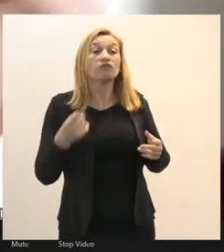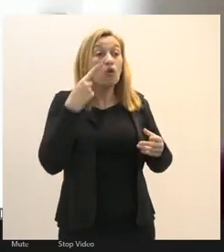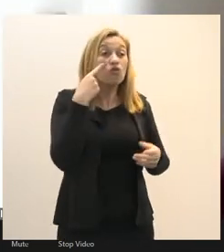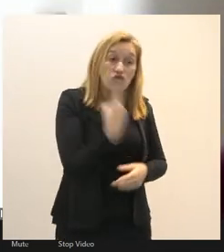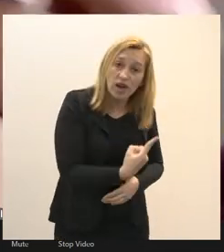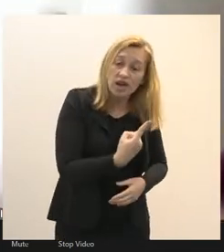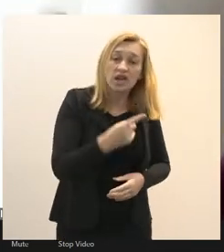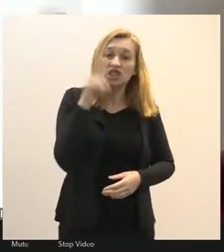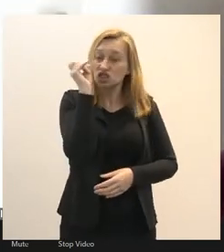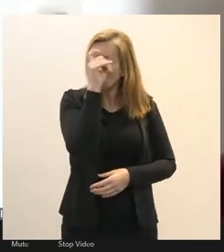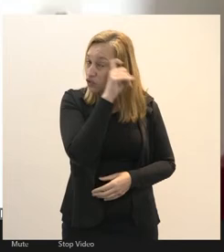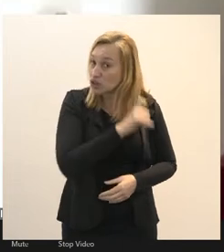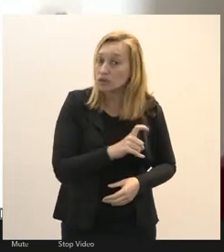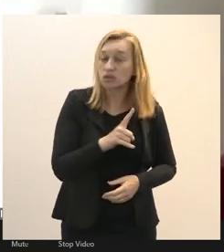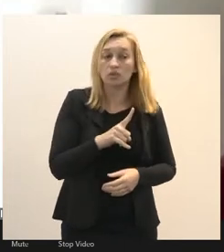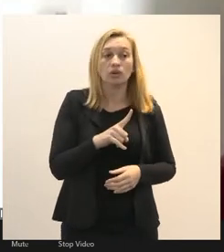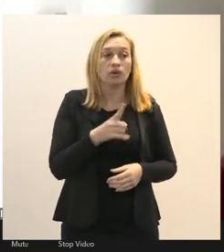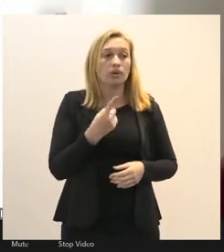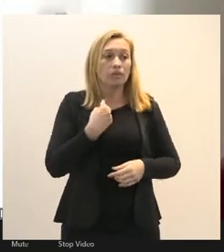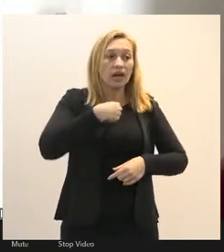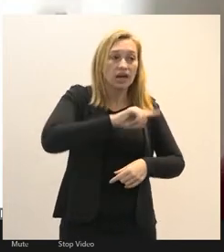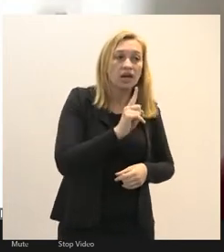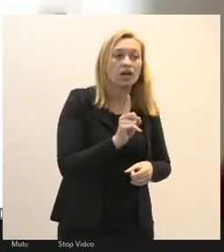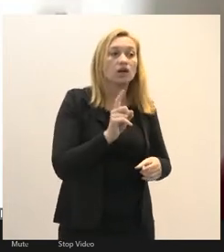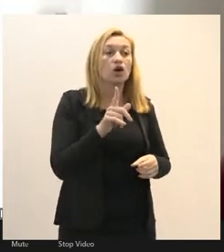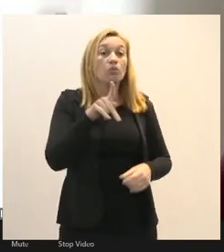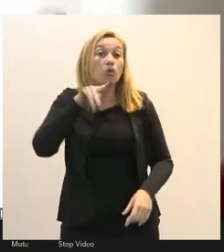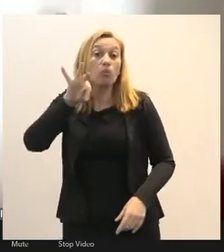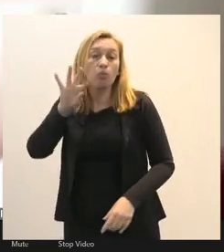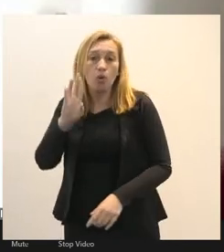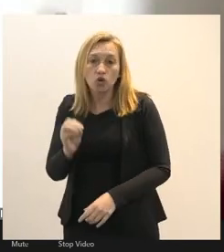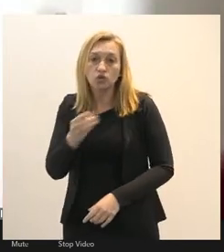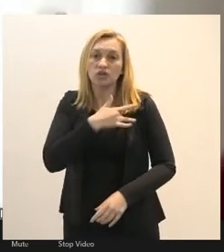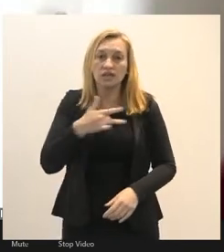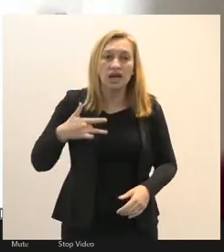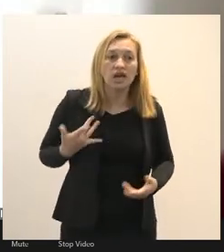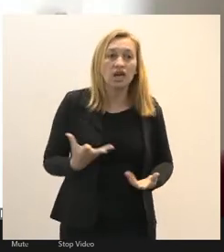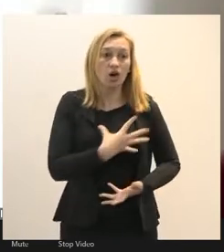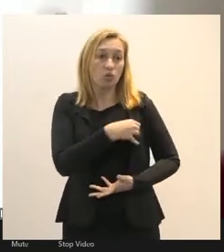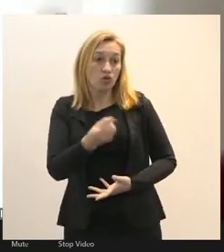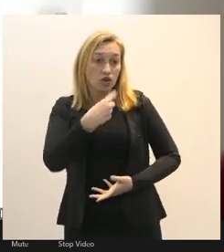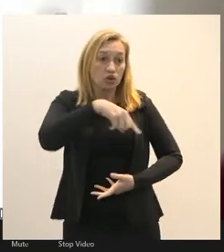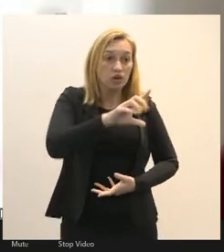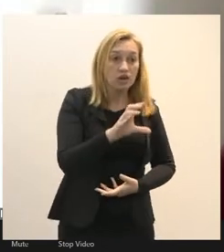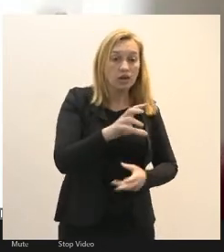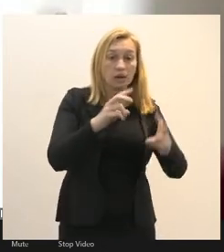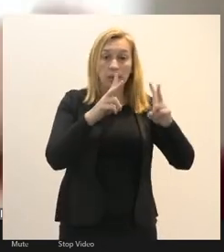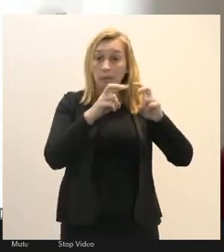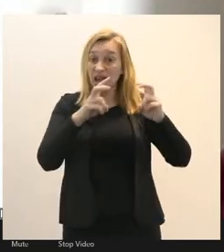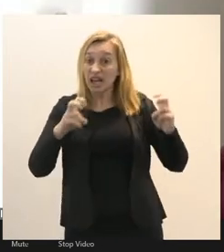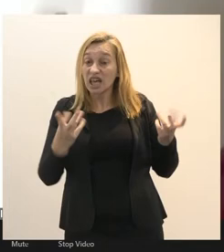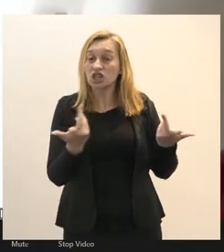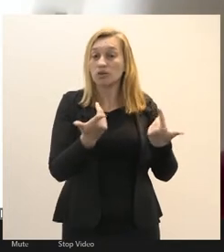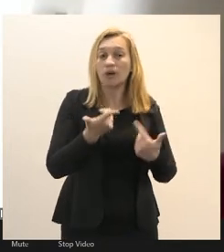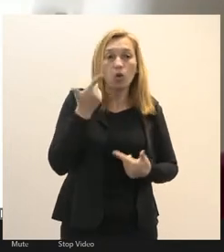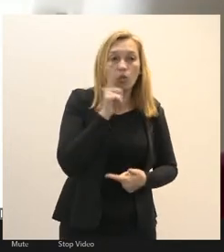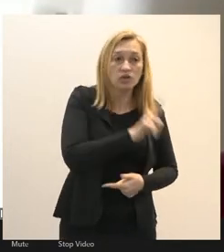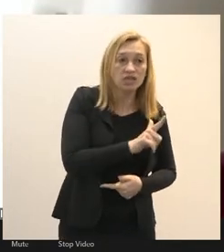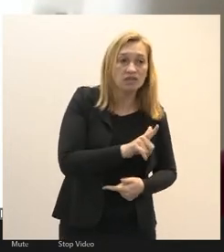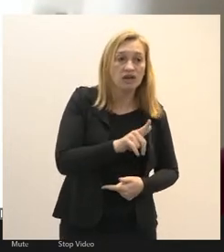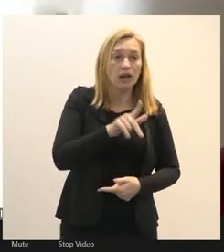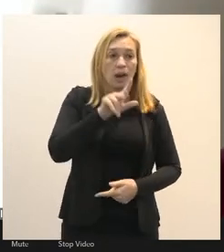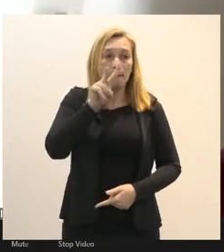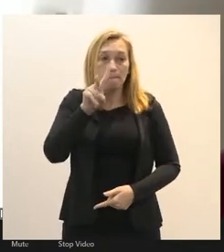dificuldade para ser atendido num posto de saúde perto da sua casa para o filho ir à creche para conseguir fazer uma perícia no INSS